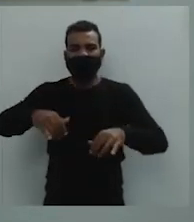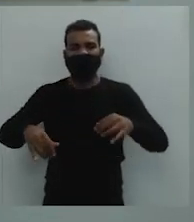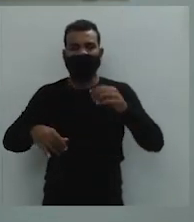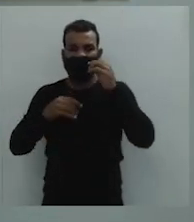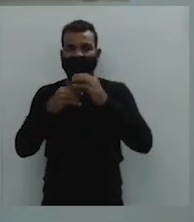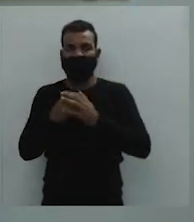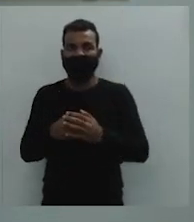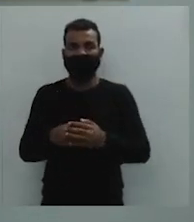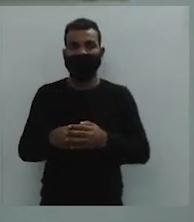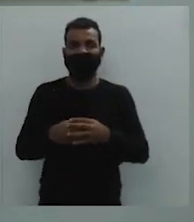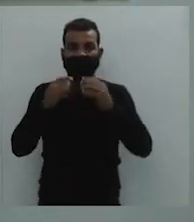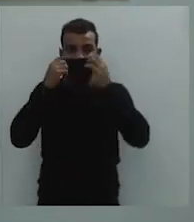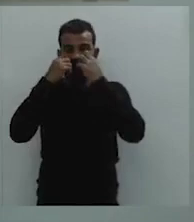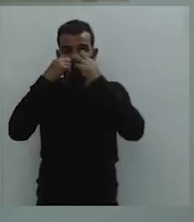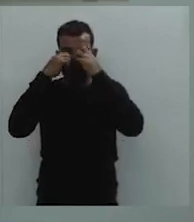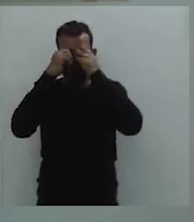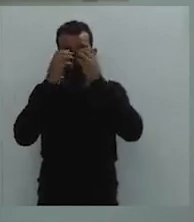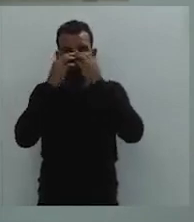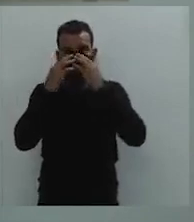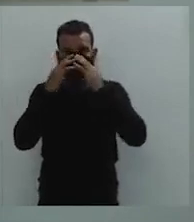com alimentação.